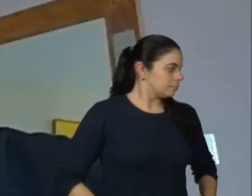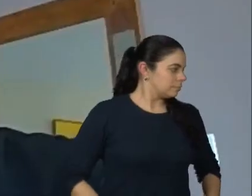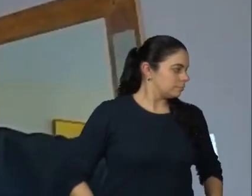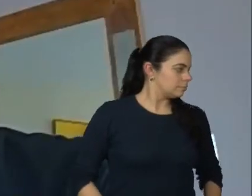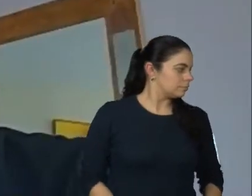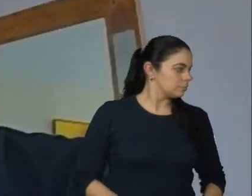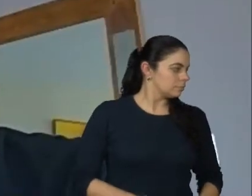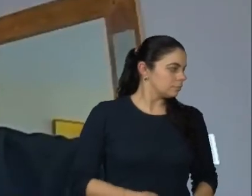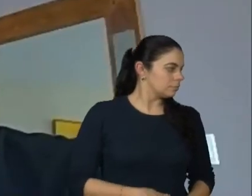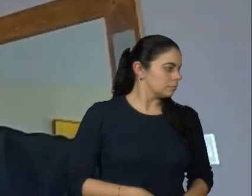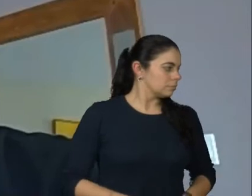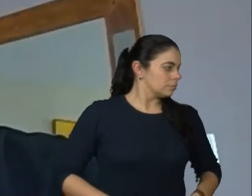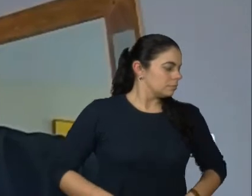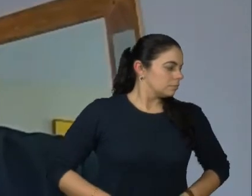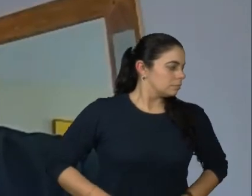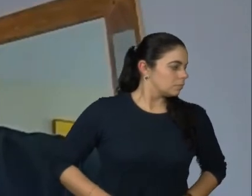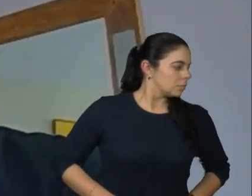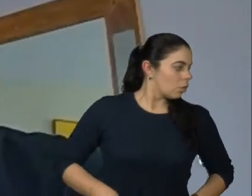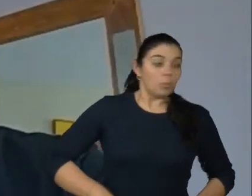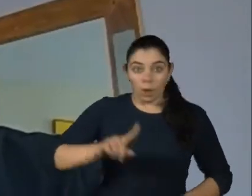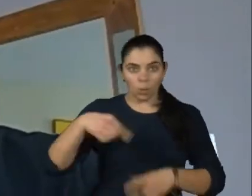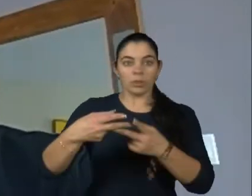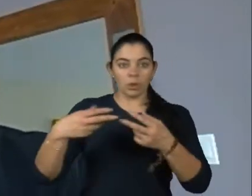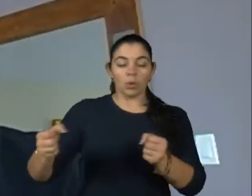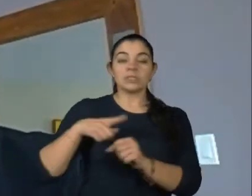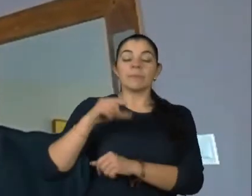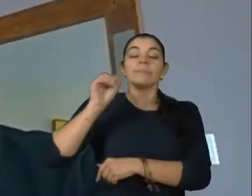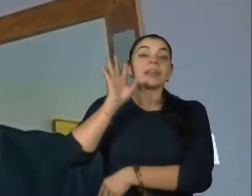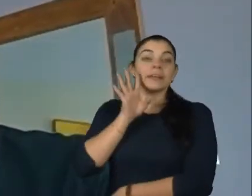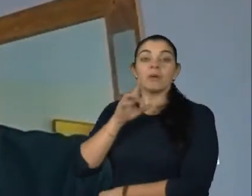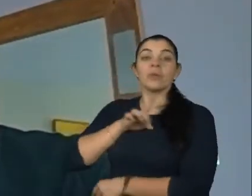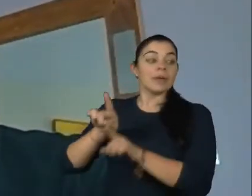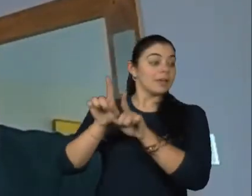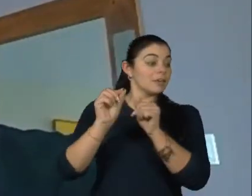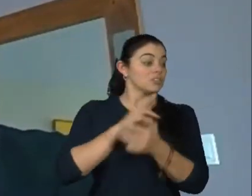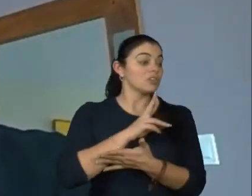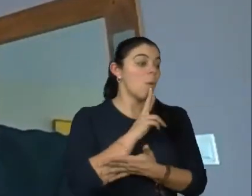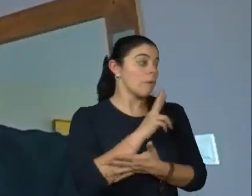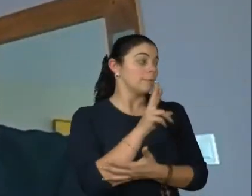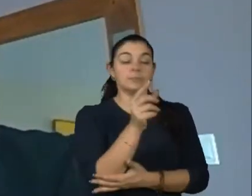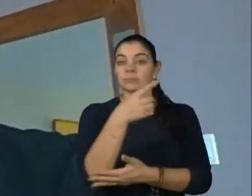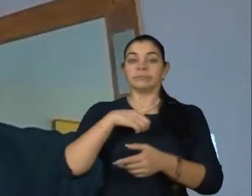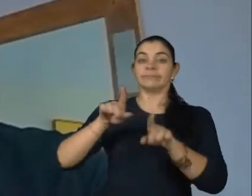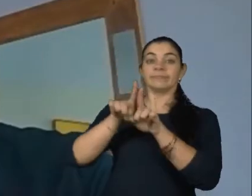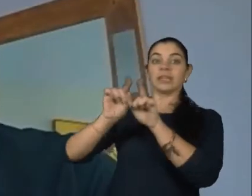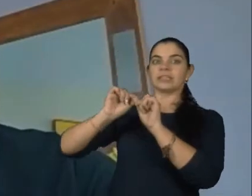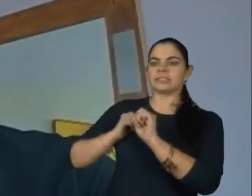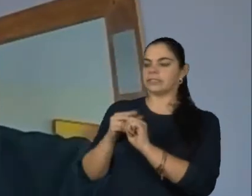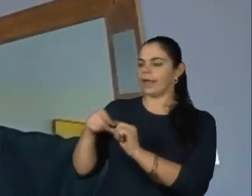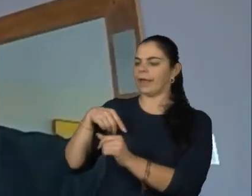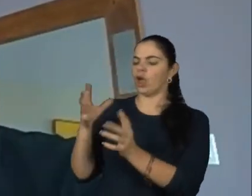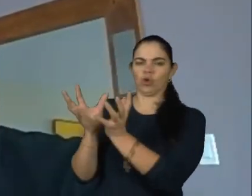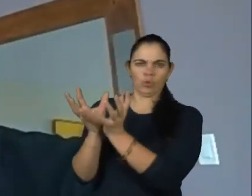Exatamente. E outro aspecto legal é que a gente expondo essa galera, eles não vão ficar romanceando um mundo